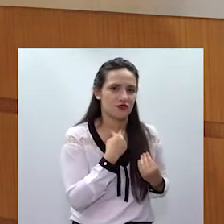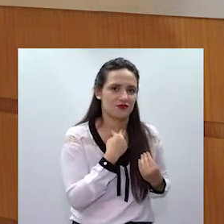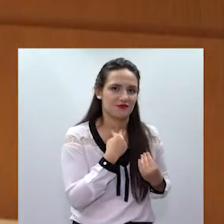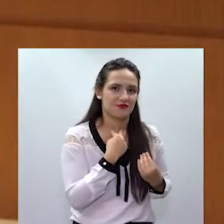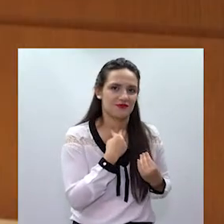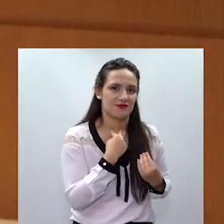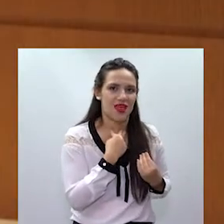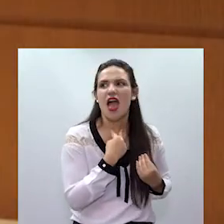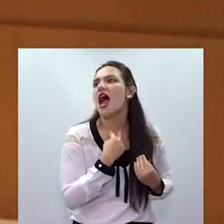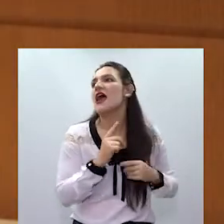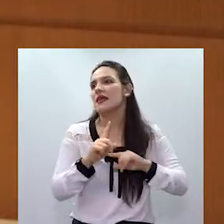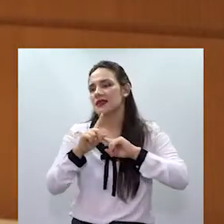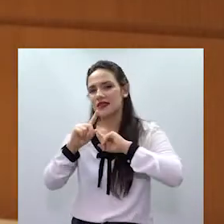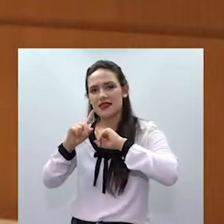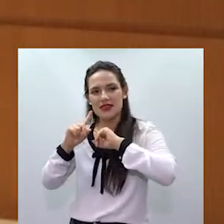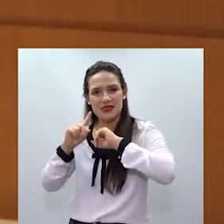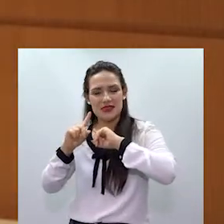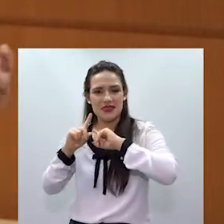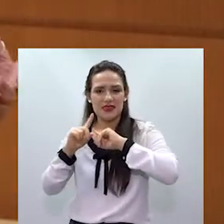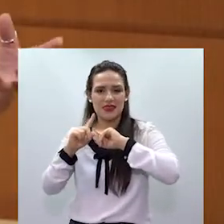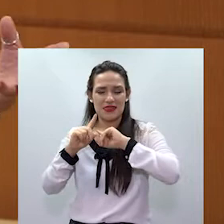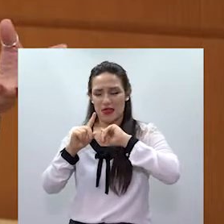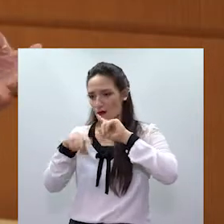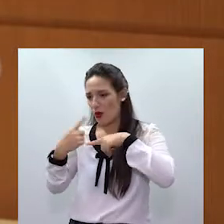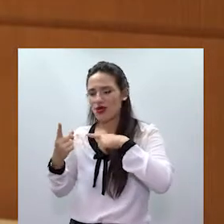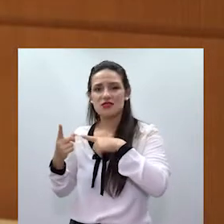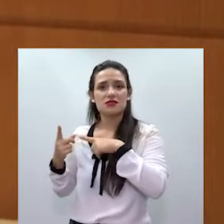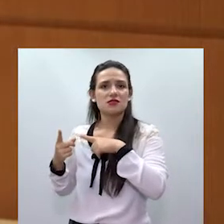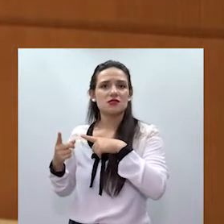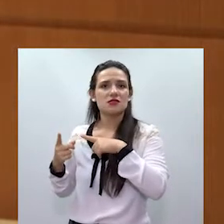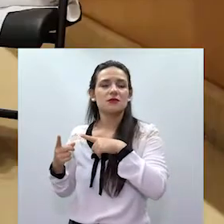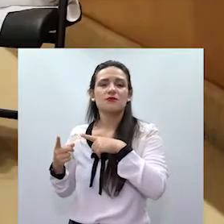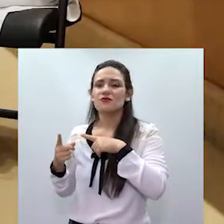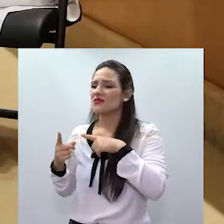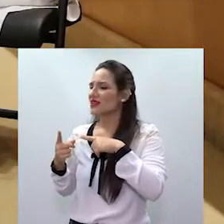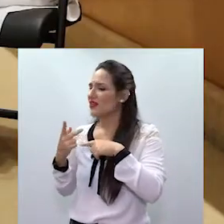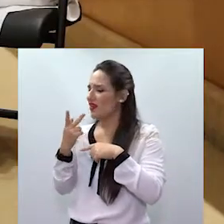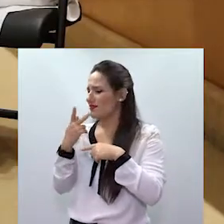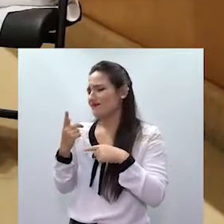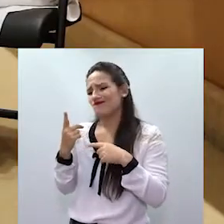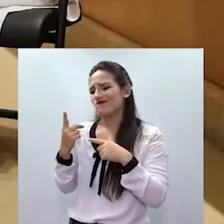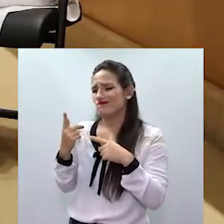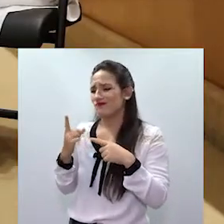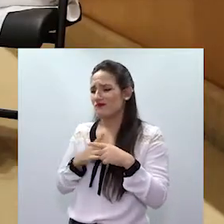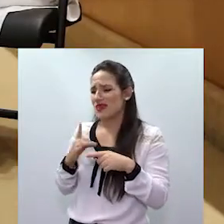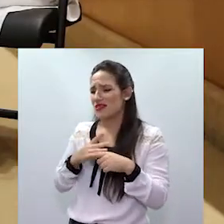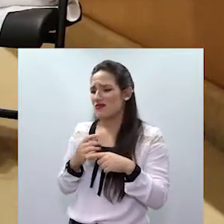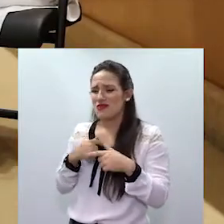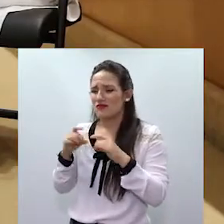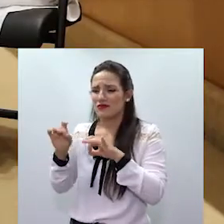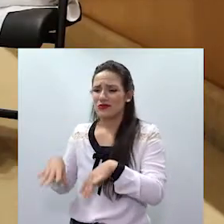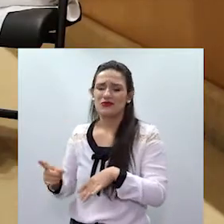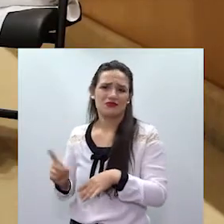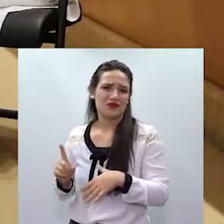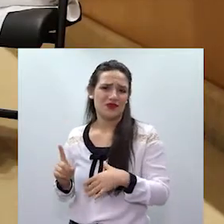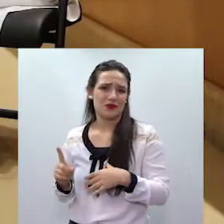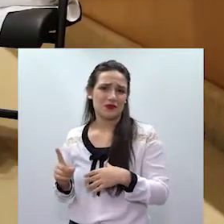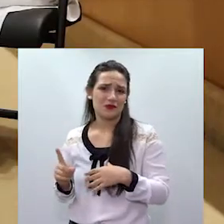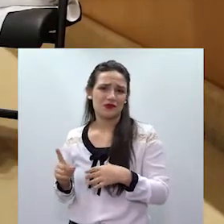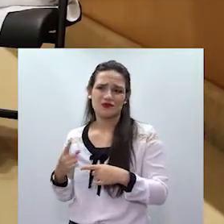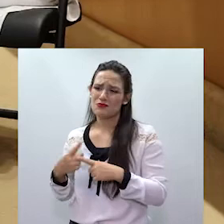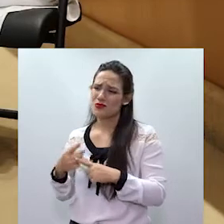E por que que muitas mulheres, a gente também não pode generalizar, continuam com o agressor? Por